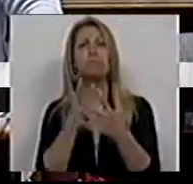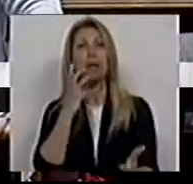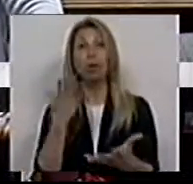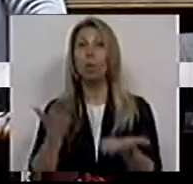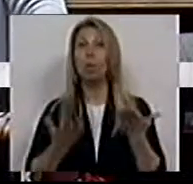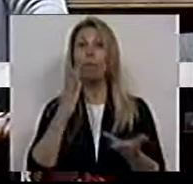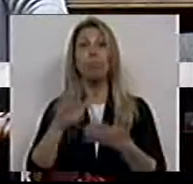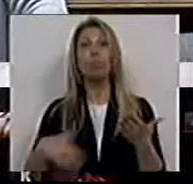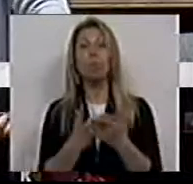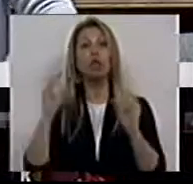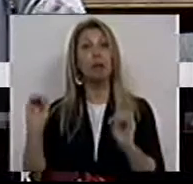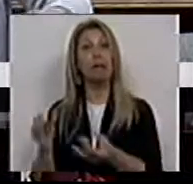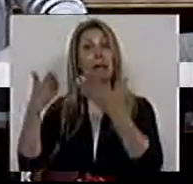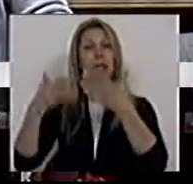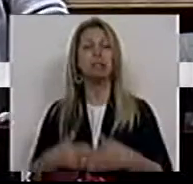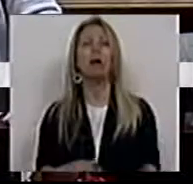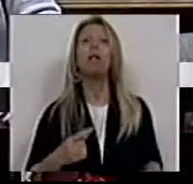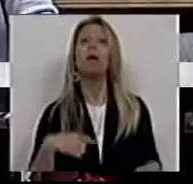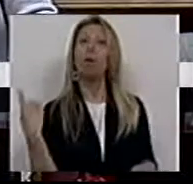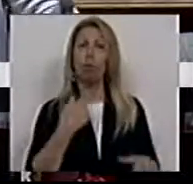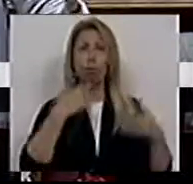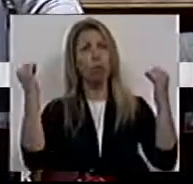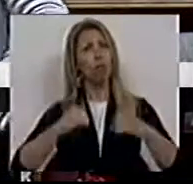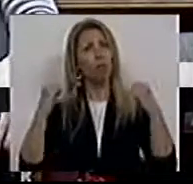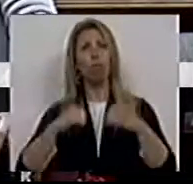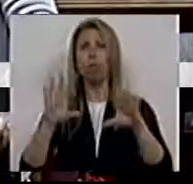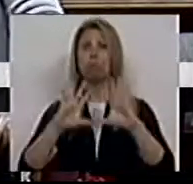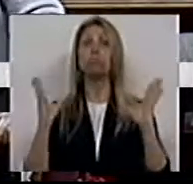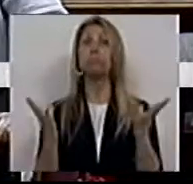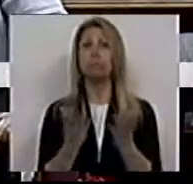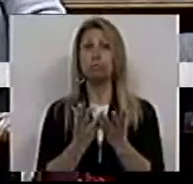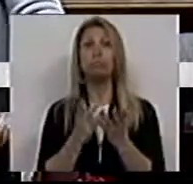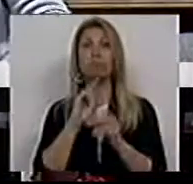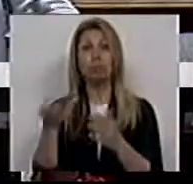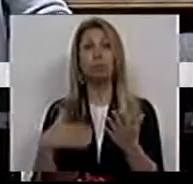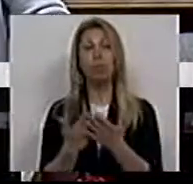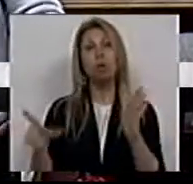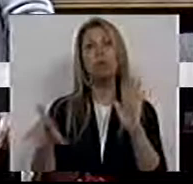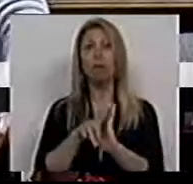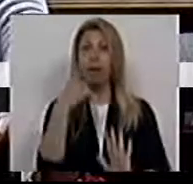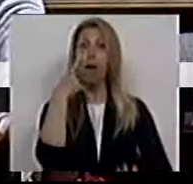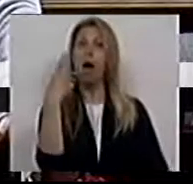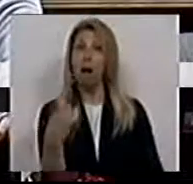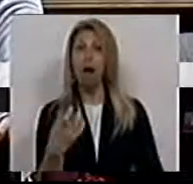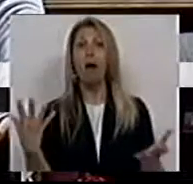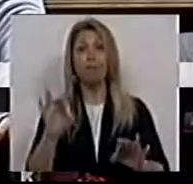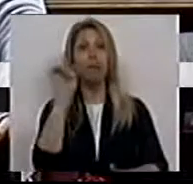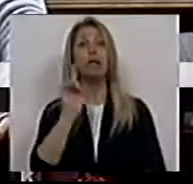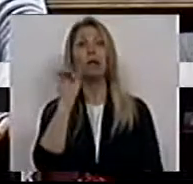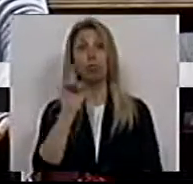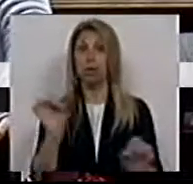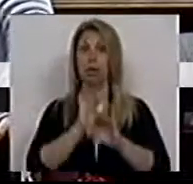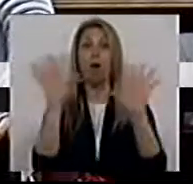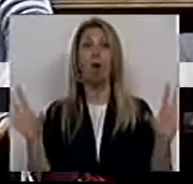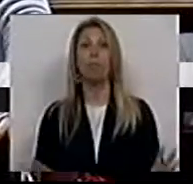inicial. Nós damos o nosso acordo global a esta proposta de lei, reconhecendo a sua importância